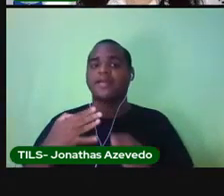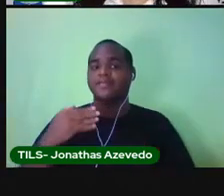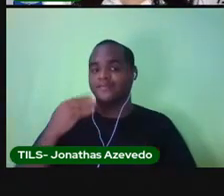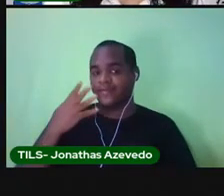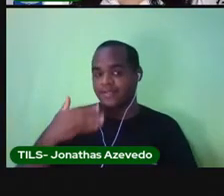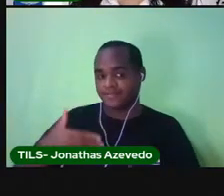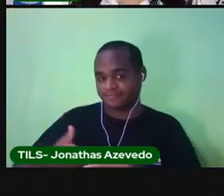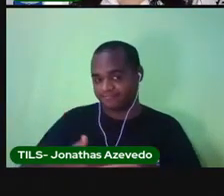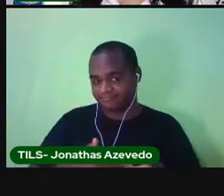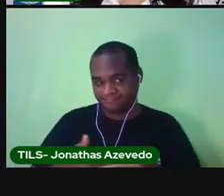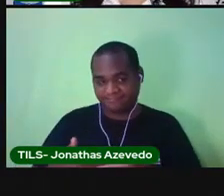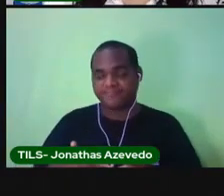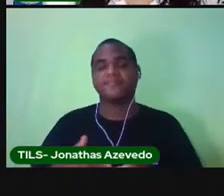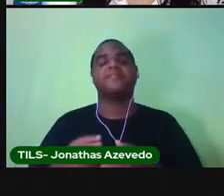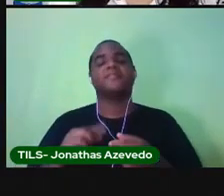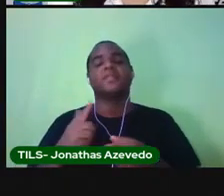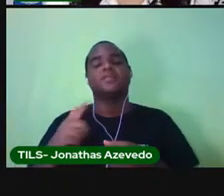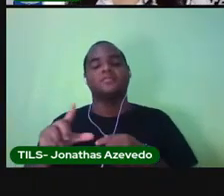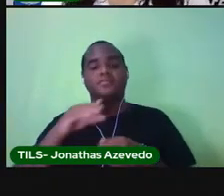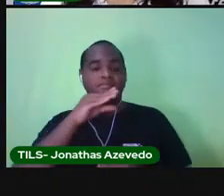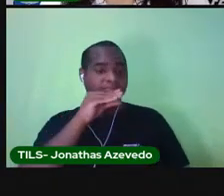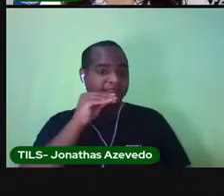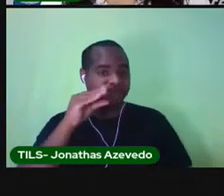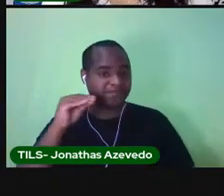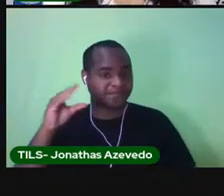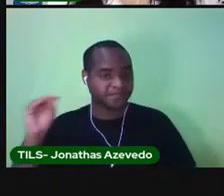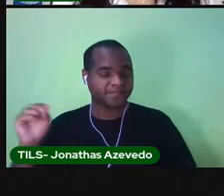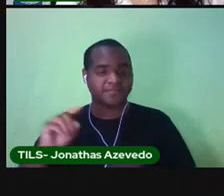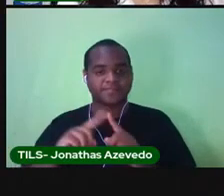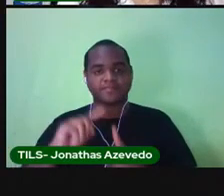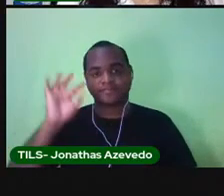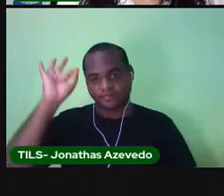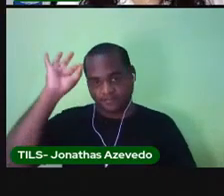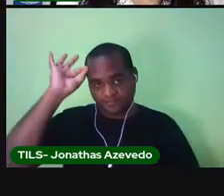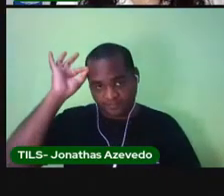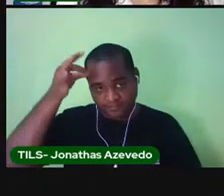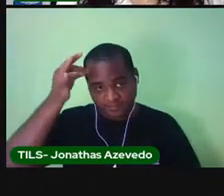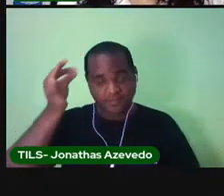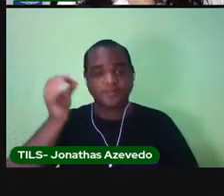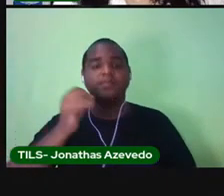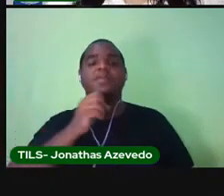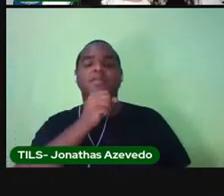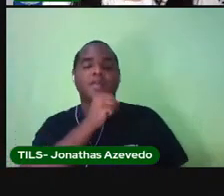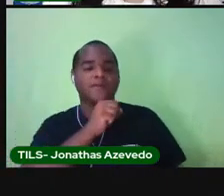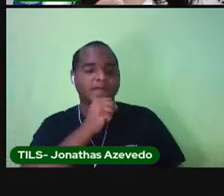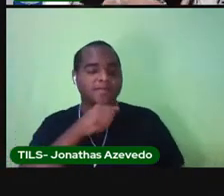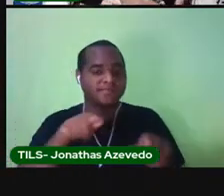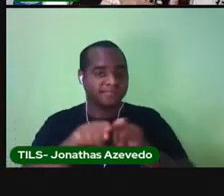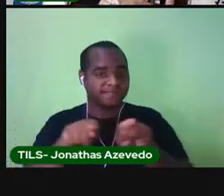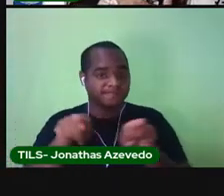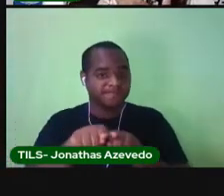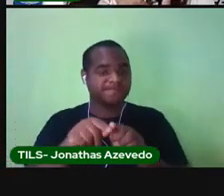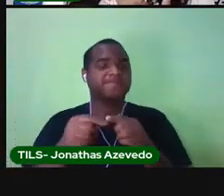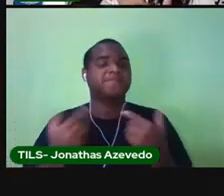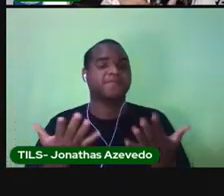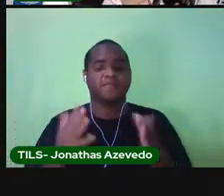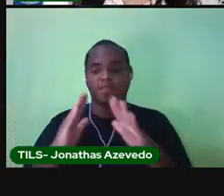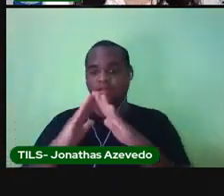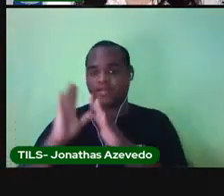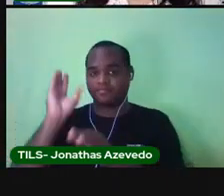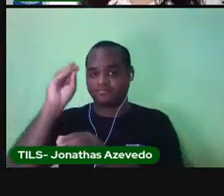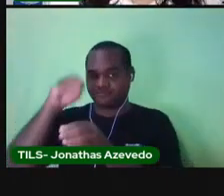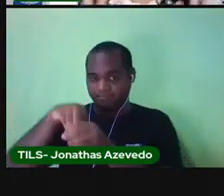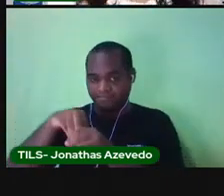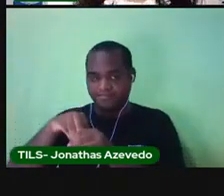Infância, adolescência, a fase adulta e a velhice. Dentro da minha casa,